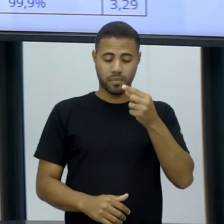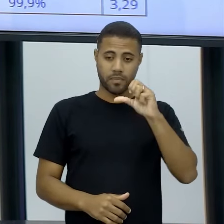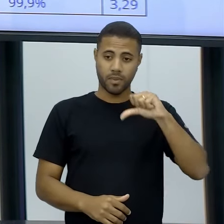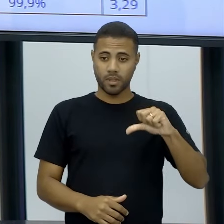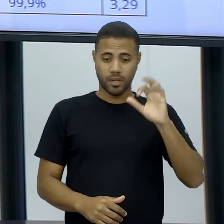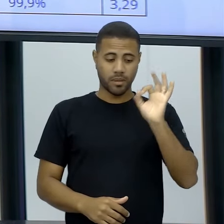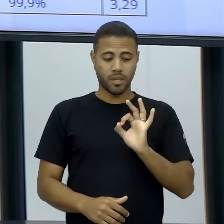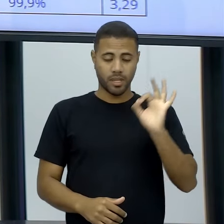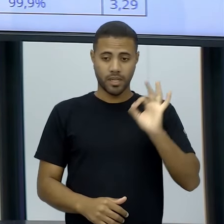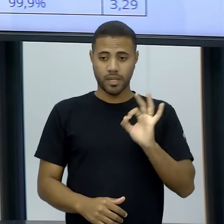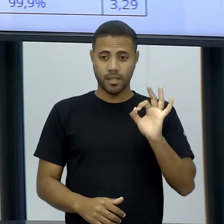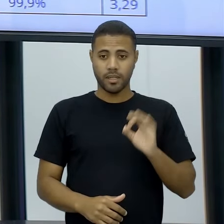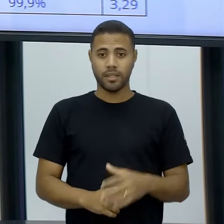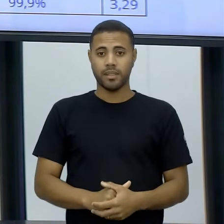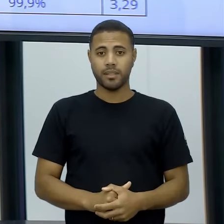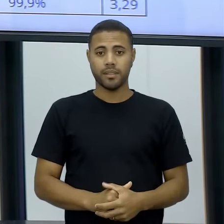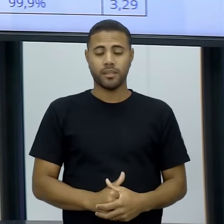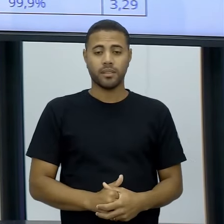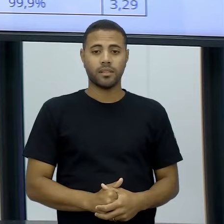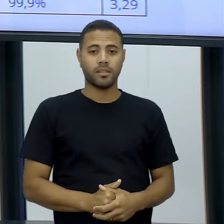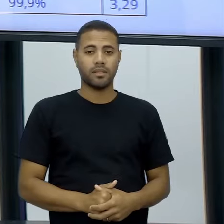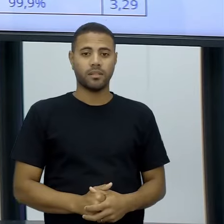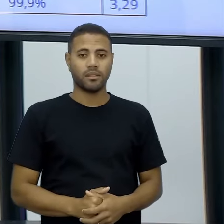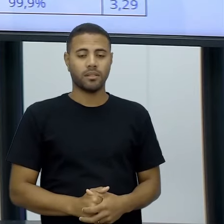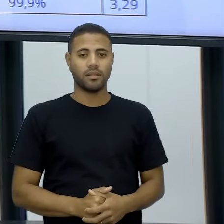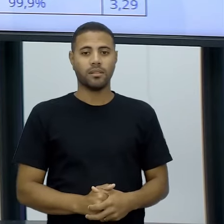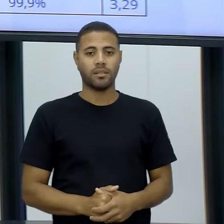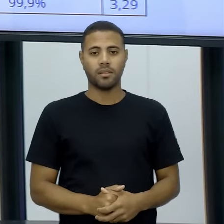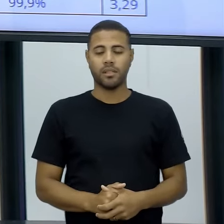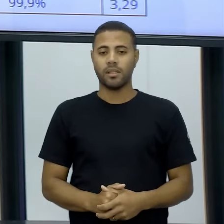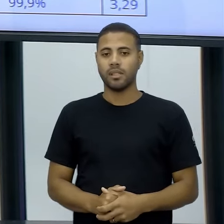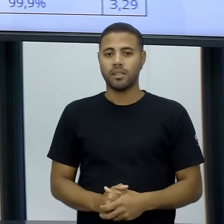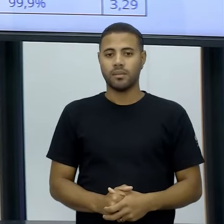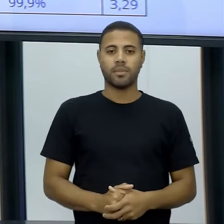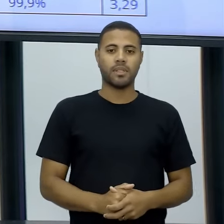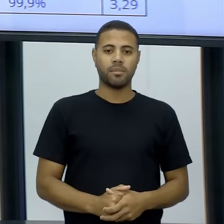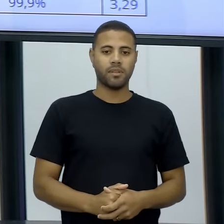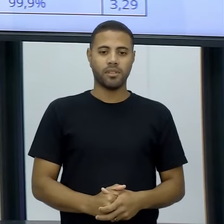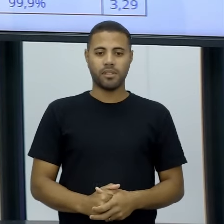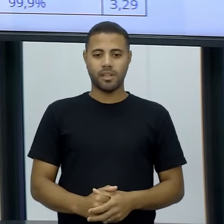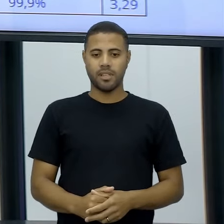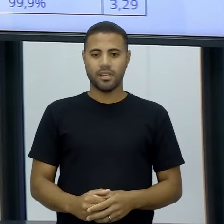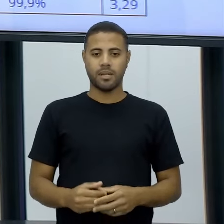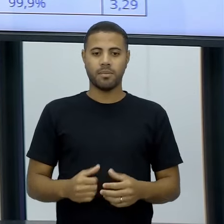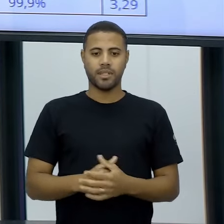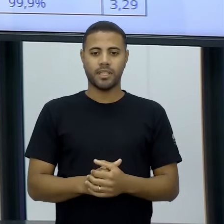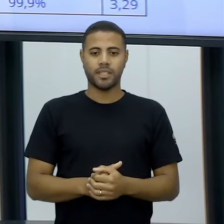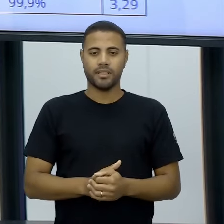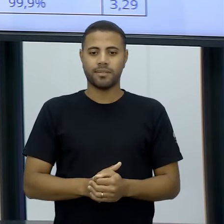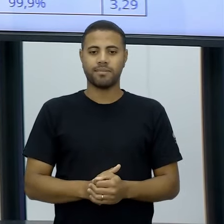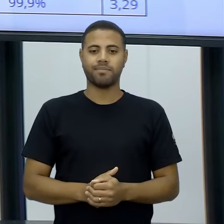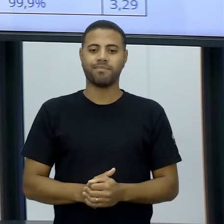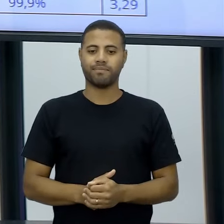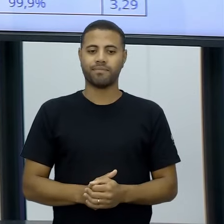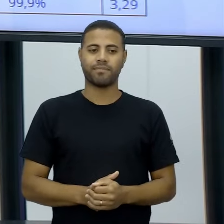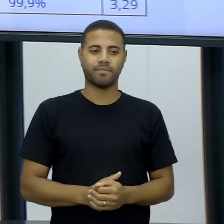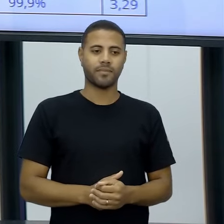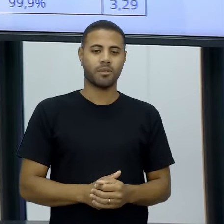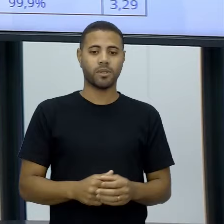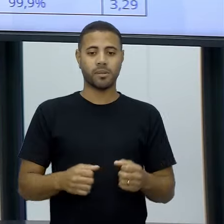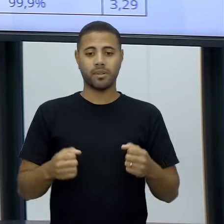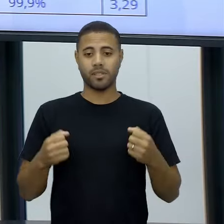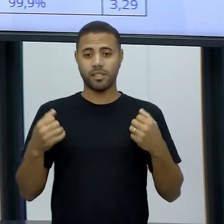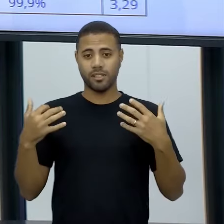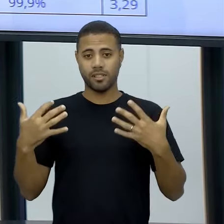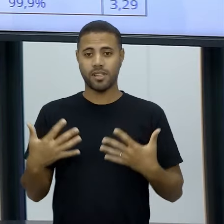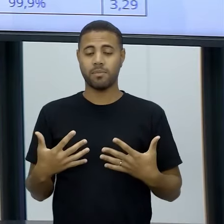% o nível de confiança, ou seja, quase, quase certeza. Mas quase certeza não significa